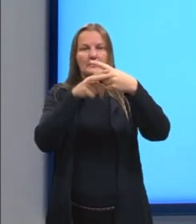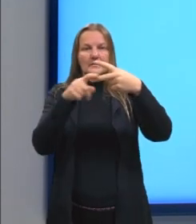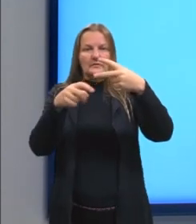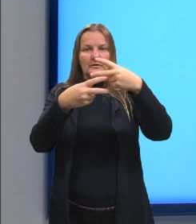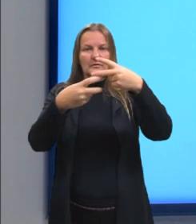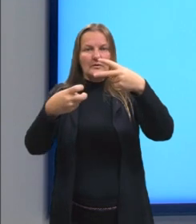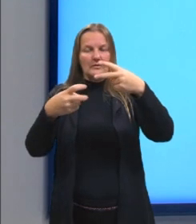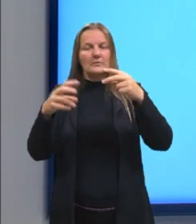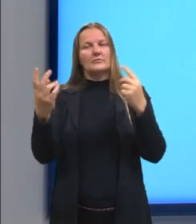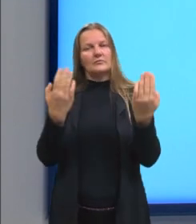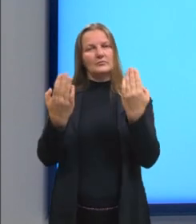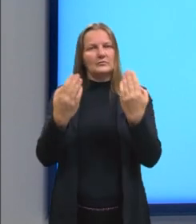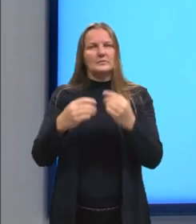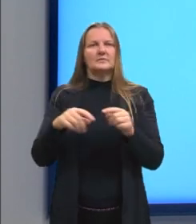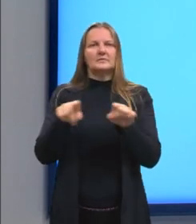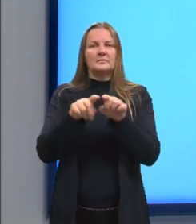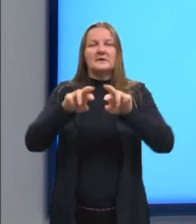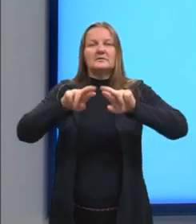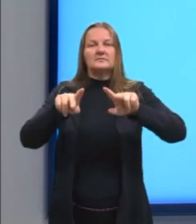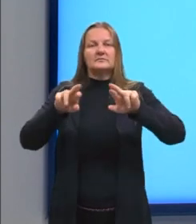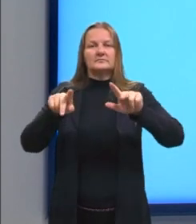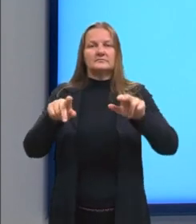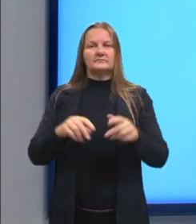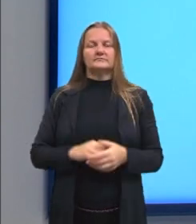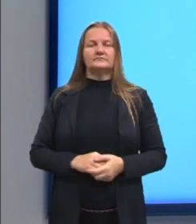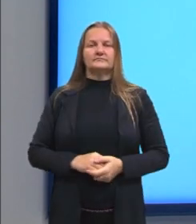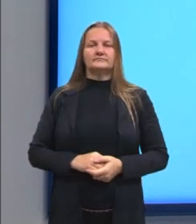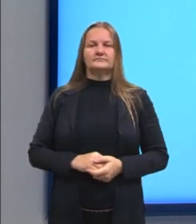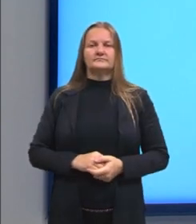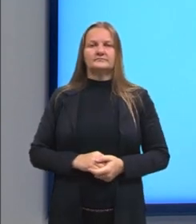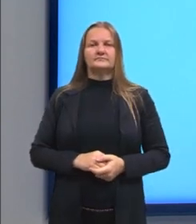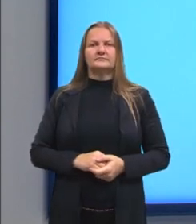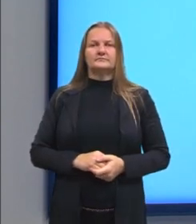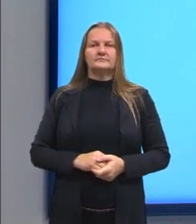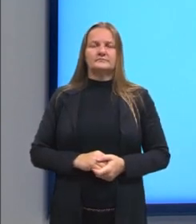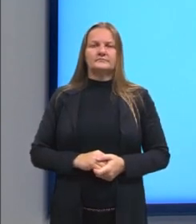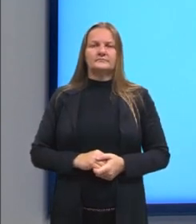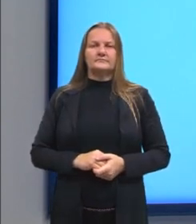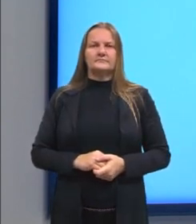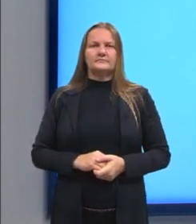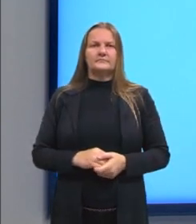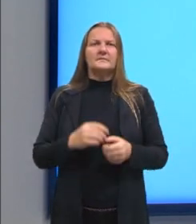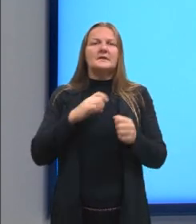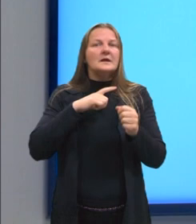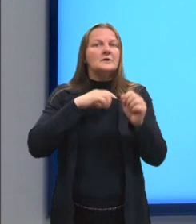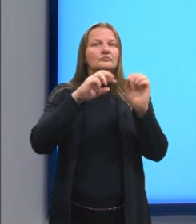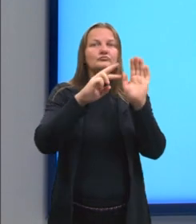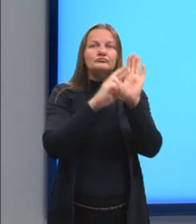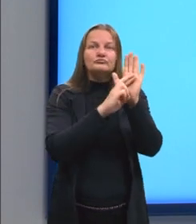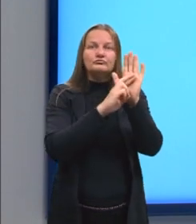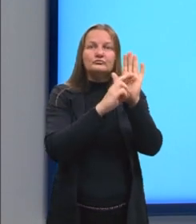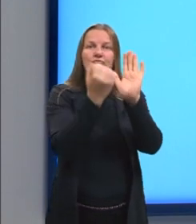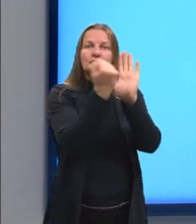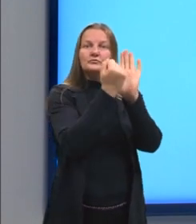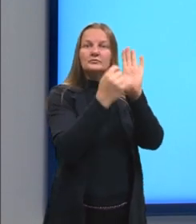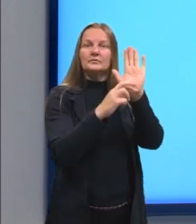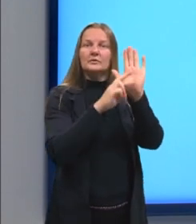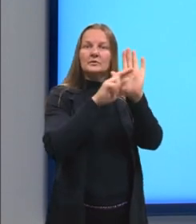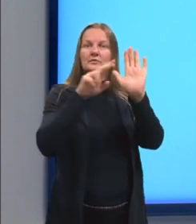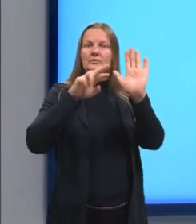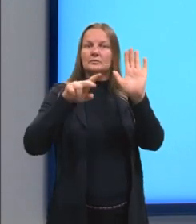de menor igual e também o símbolo de diferente. Então, sempre nas inequações.